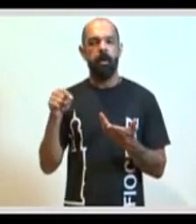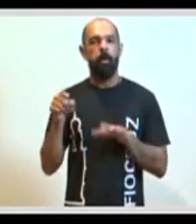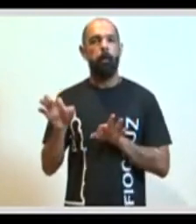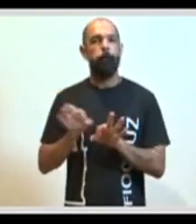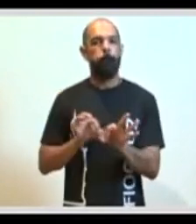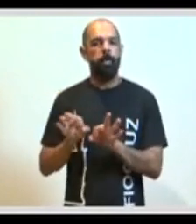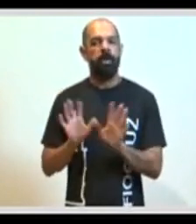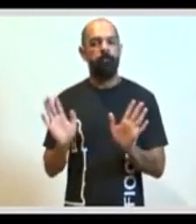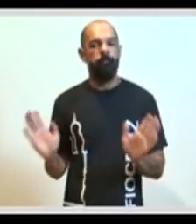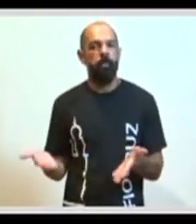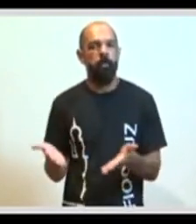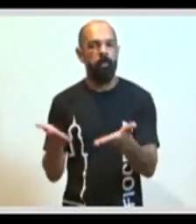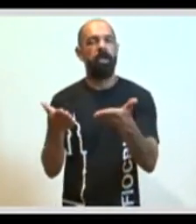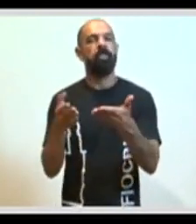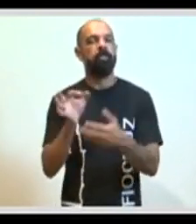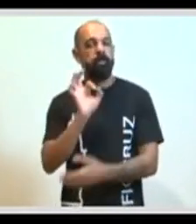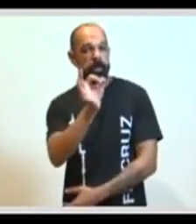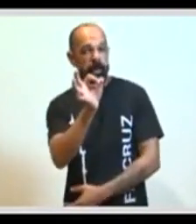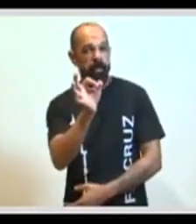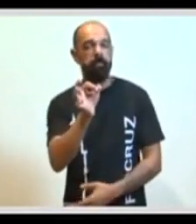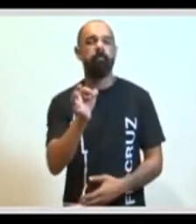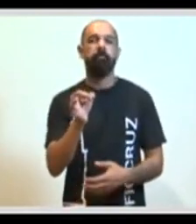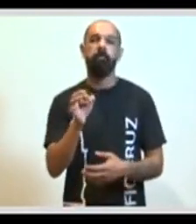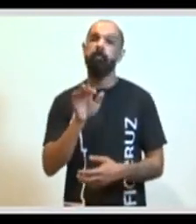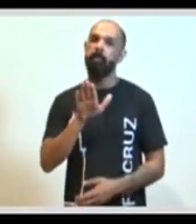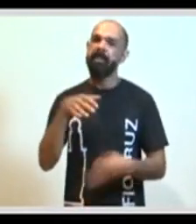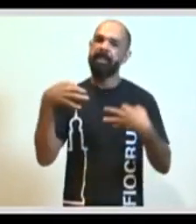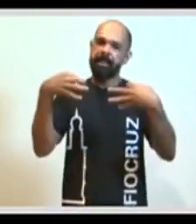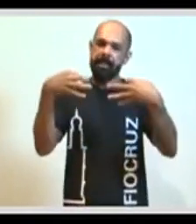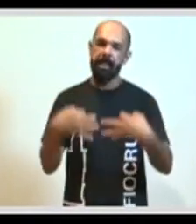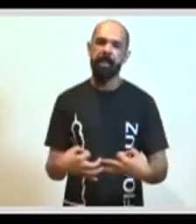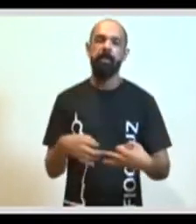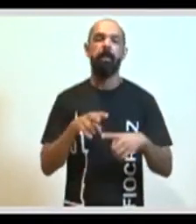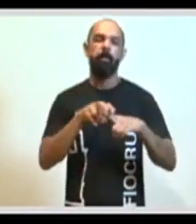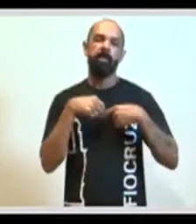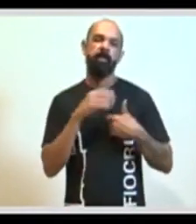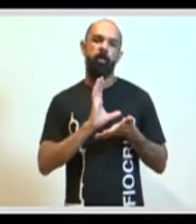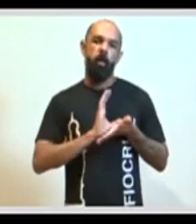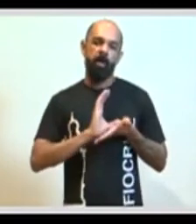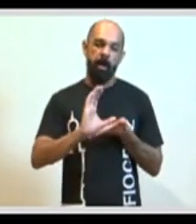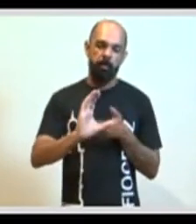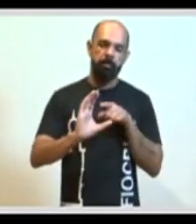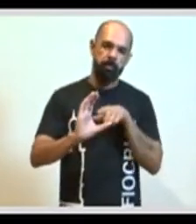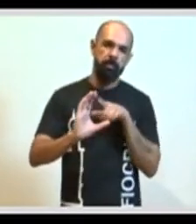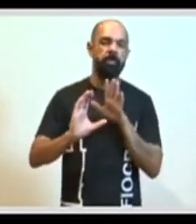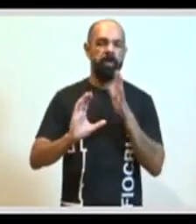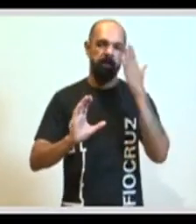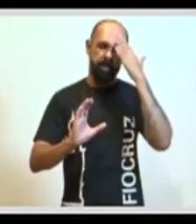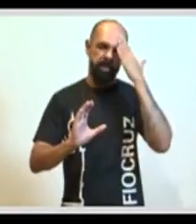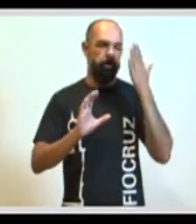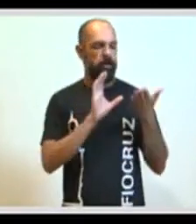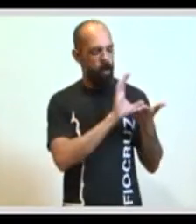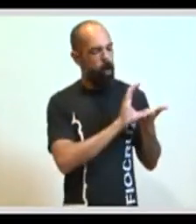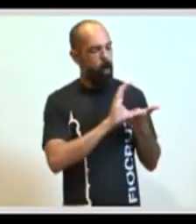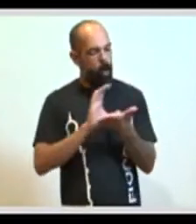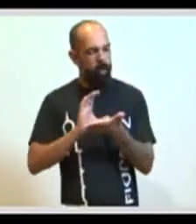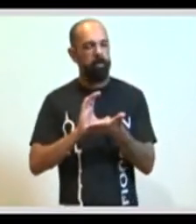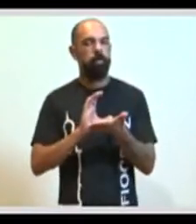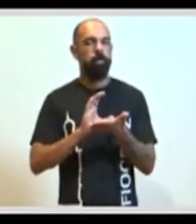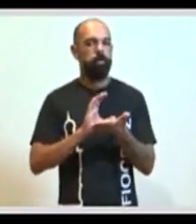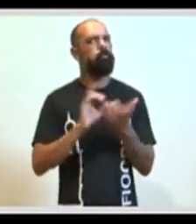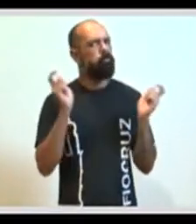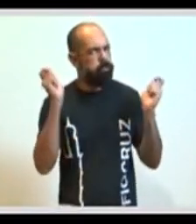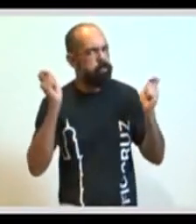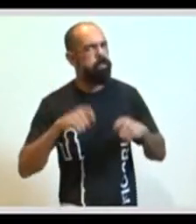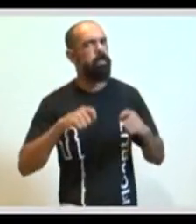programa de fomento, de incentivo, mas certamente em função do orçamento alocado, embora eu considere esse orçamento muito